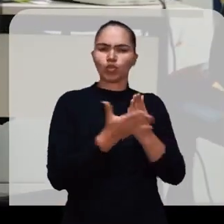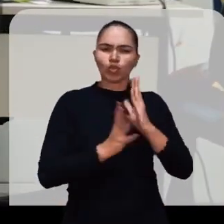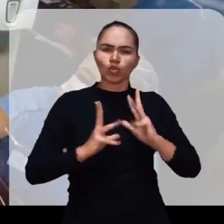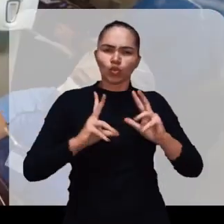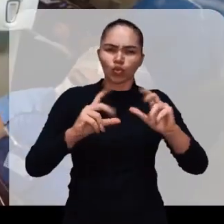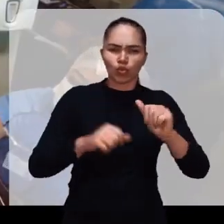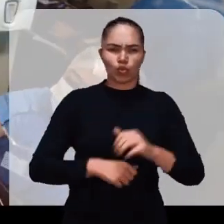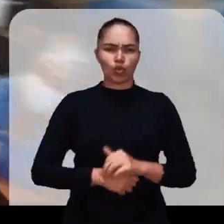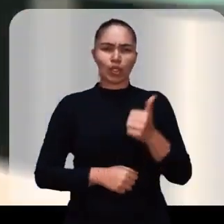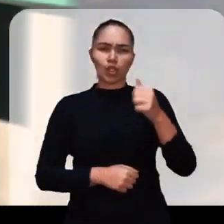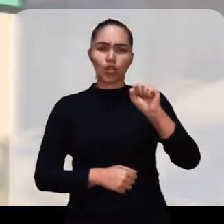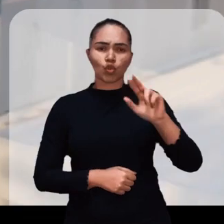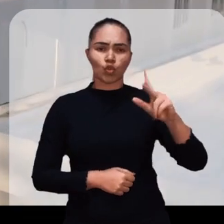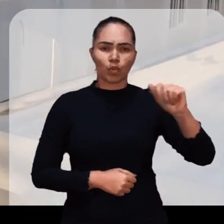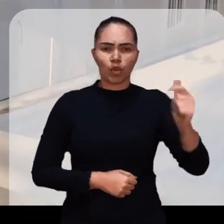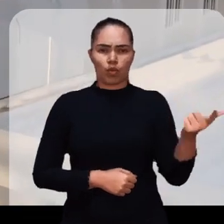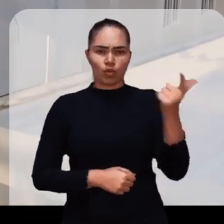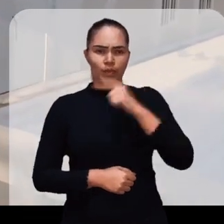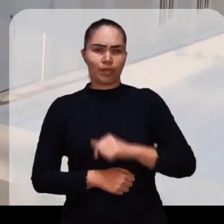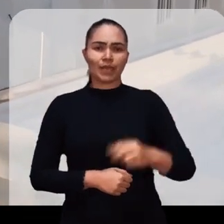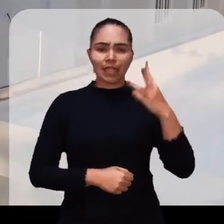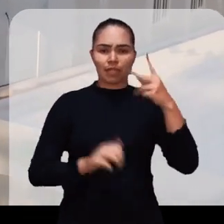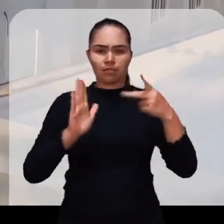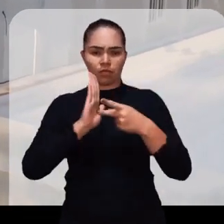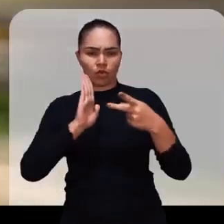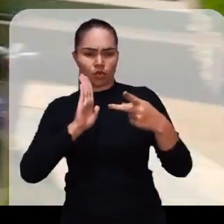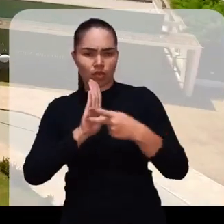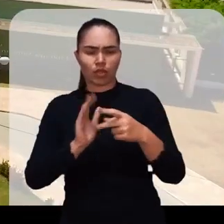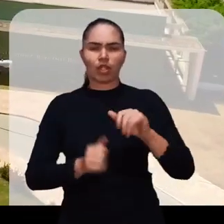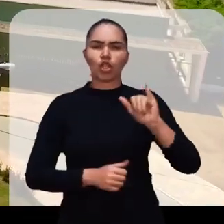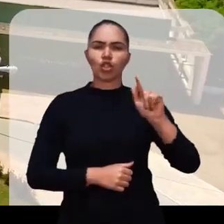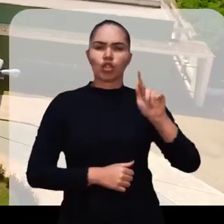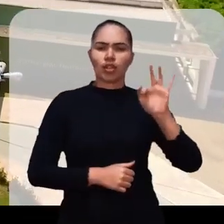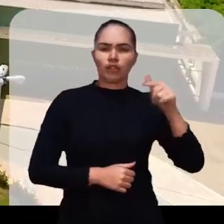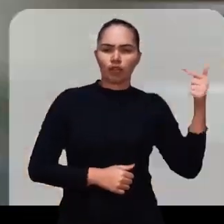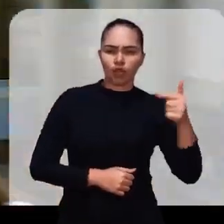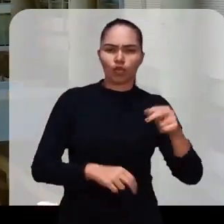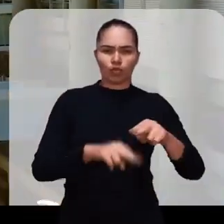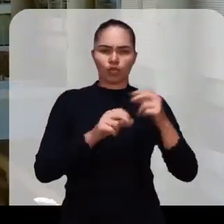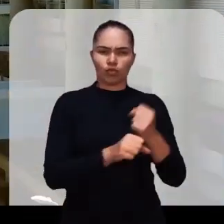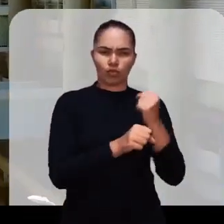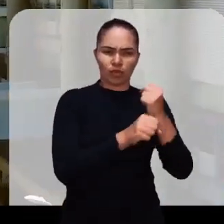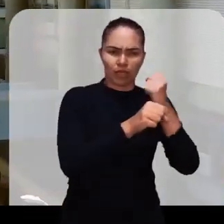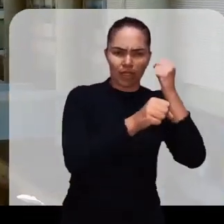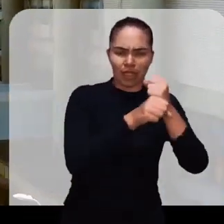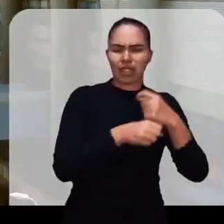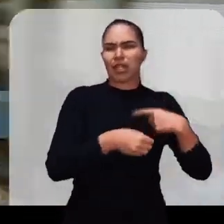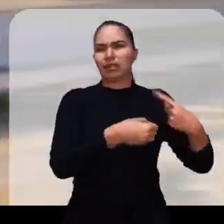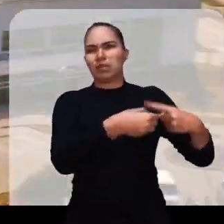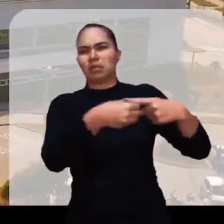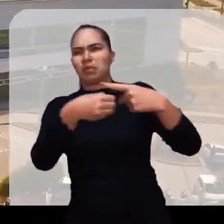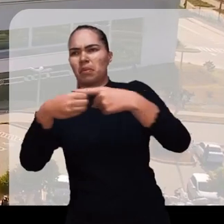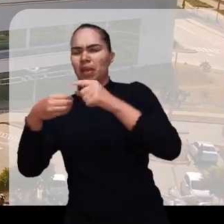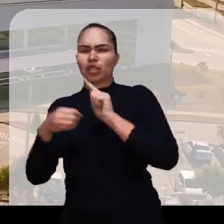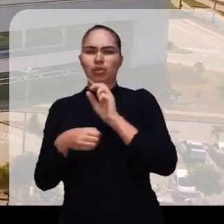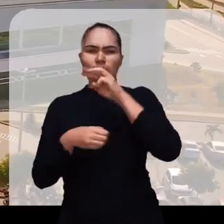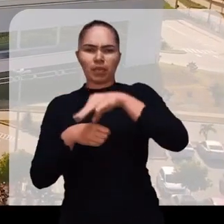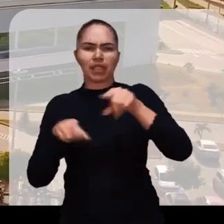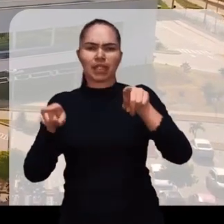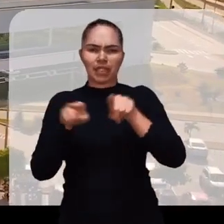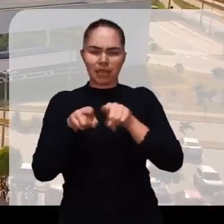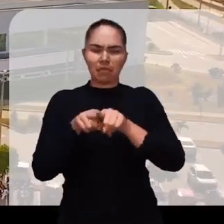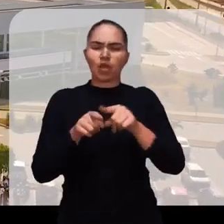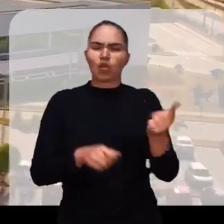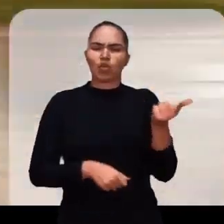capital e no interior Entregamos dezoito novas UPAs, três policlínicas, o IJF2, o Hospital do Sertão